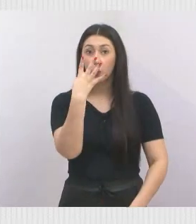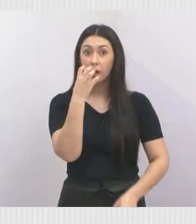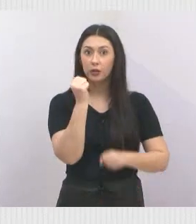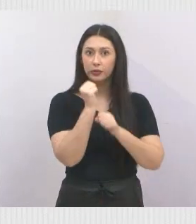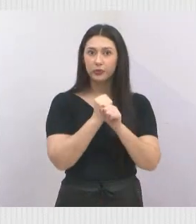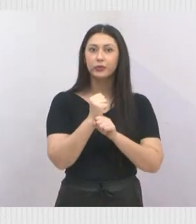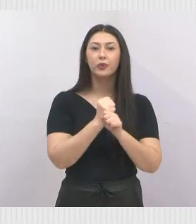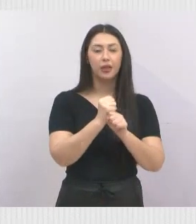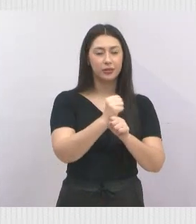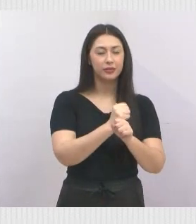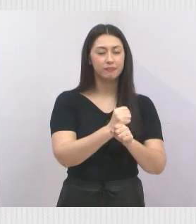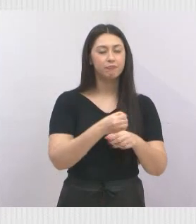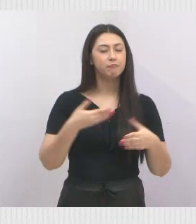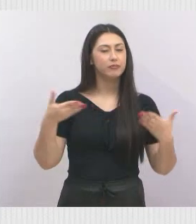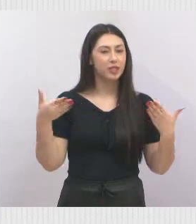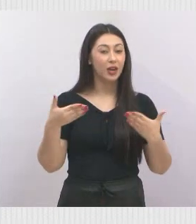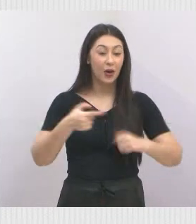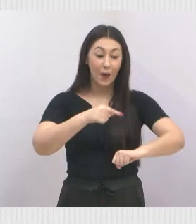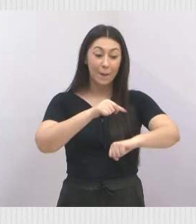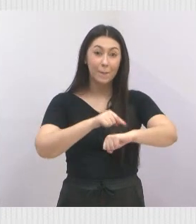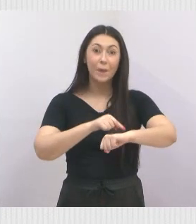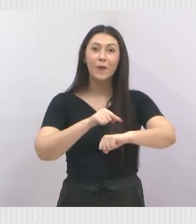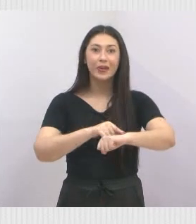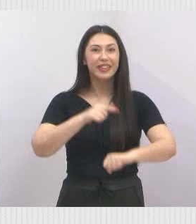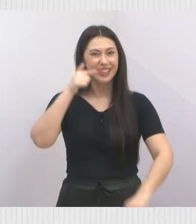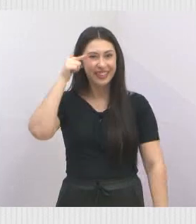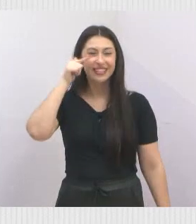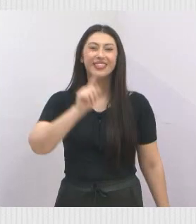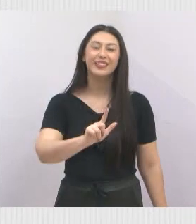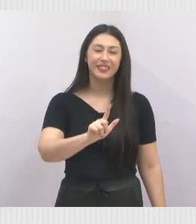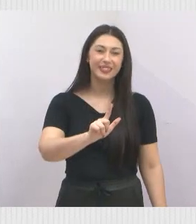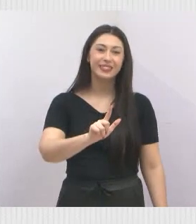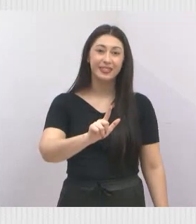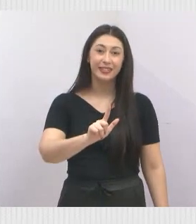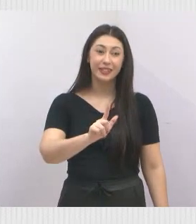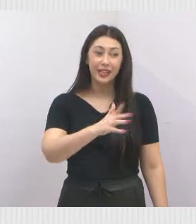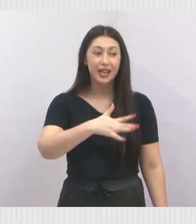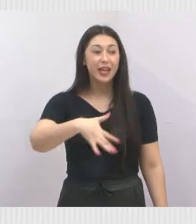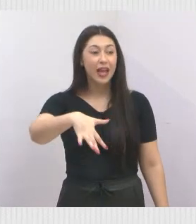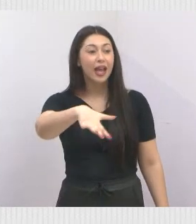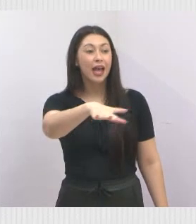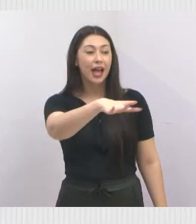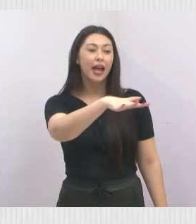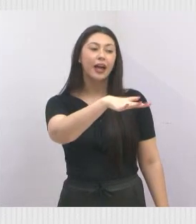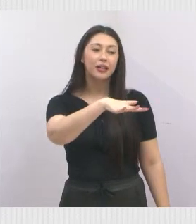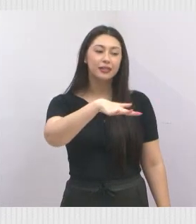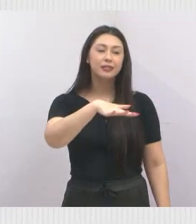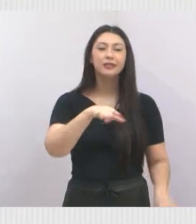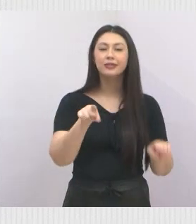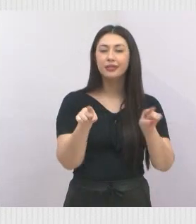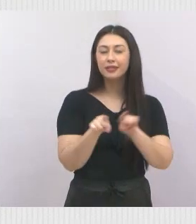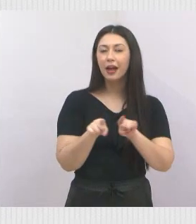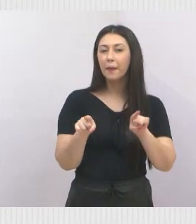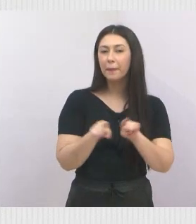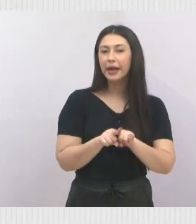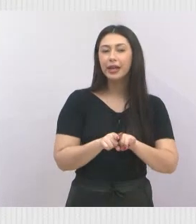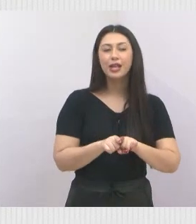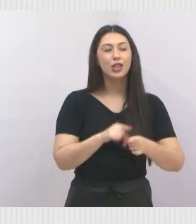Então, agora chegou o momento deles, onde eles terão sim também a sua